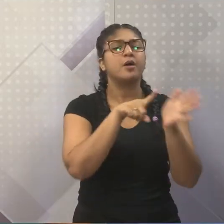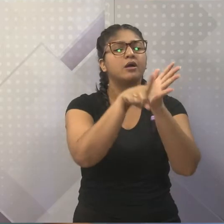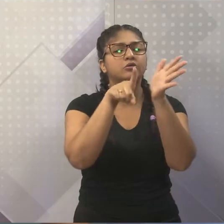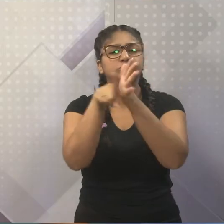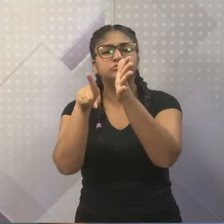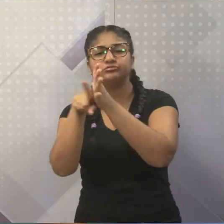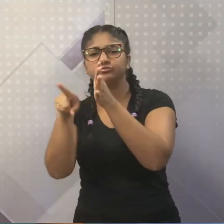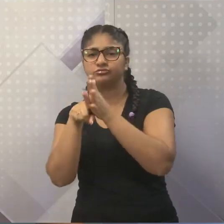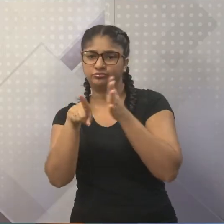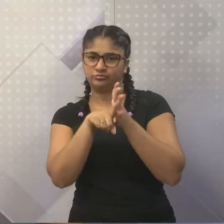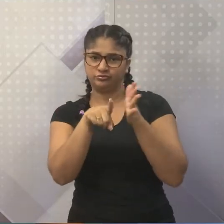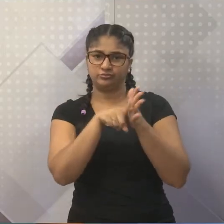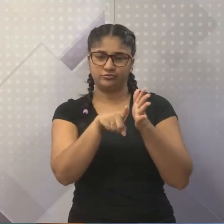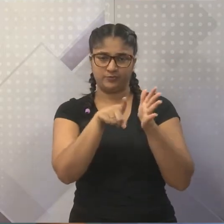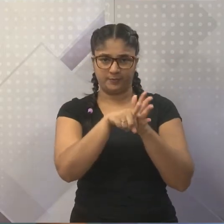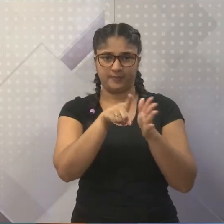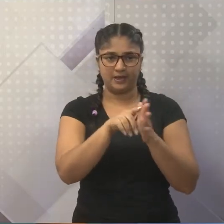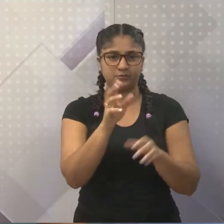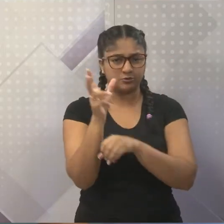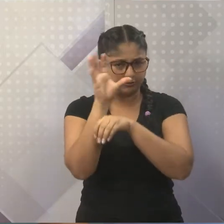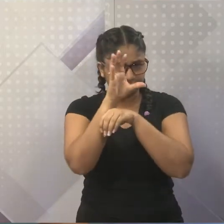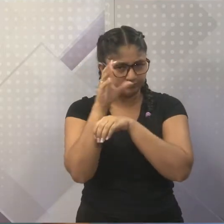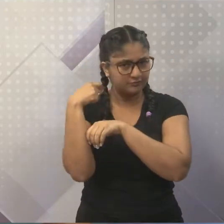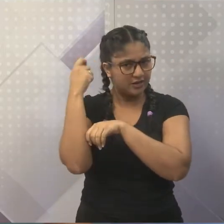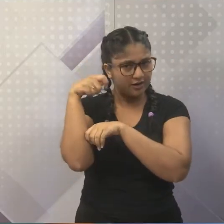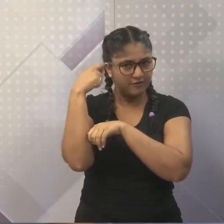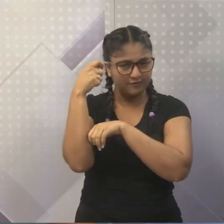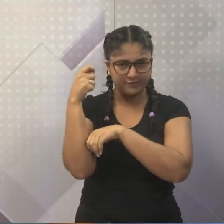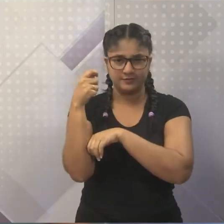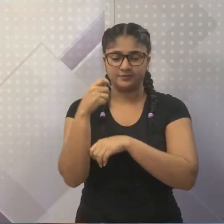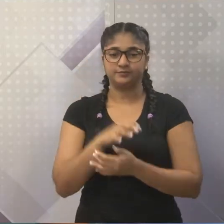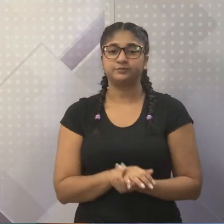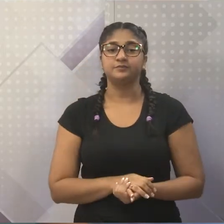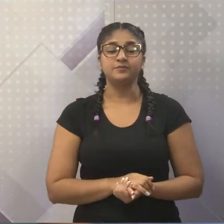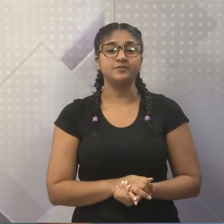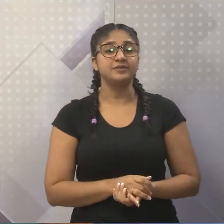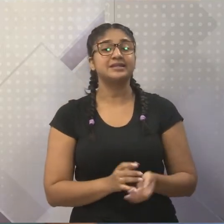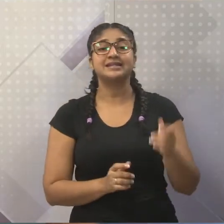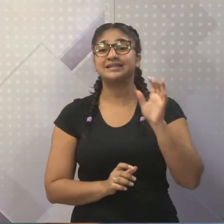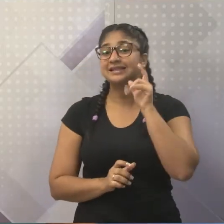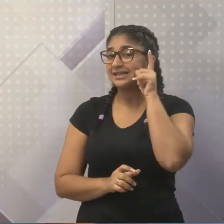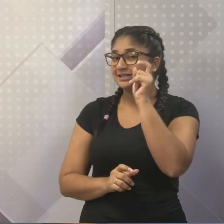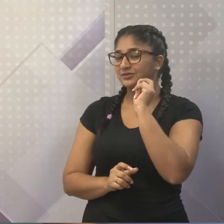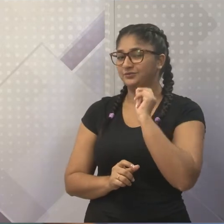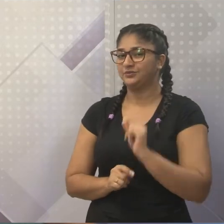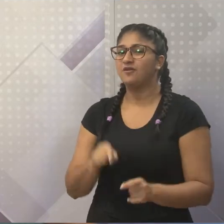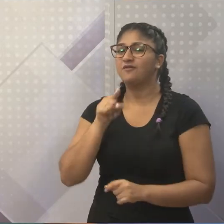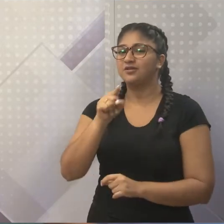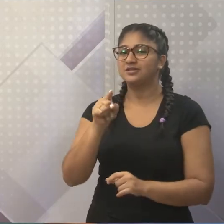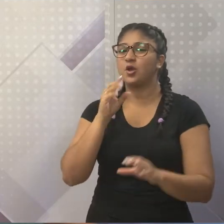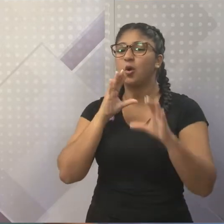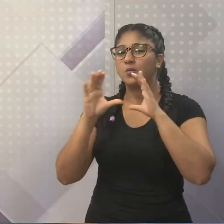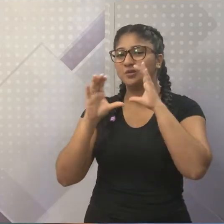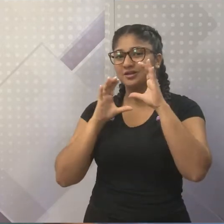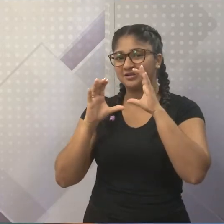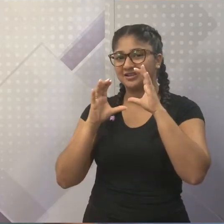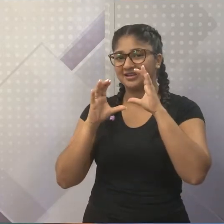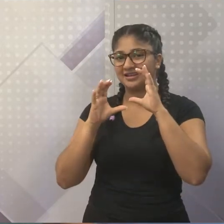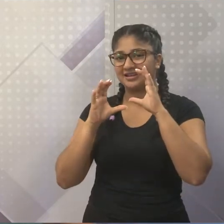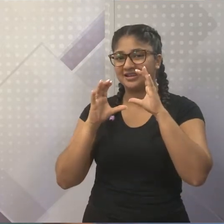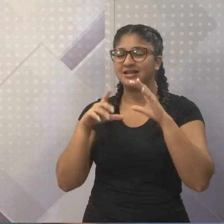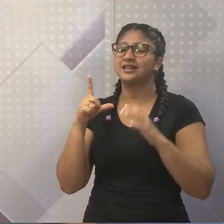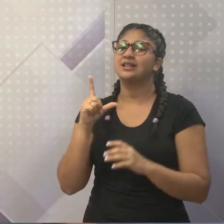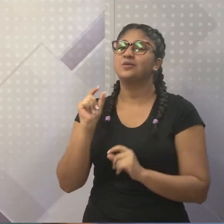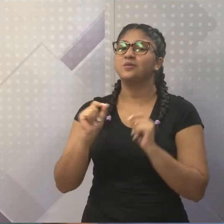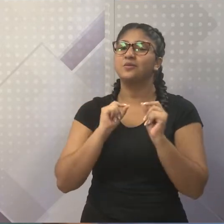dada à imprensa presente naquele espaço. E é interessante. Agora, por favor, se você é comunicador, como tem dois comunicadores em